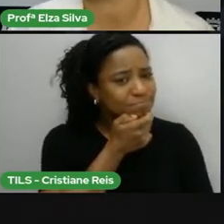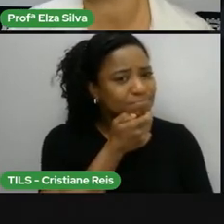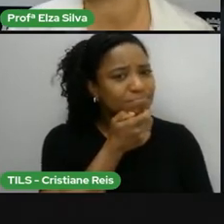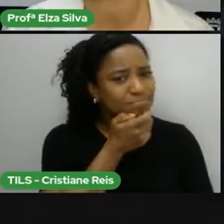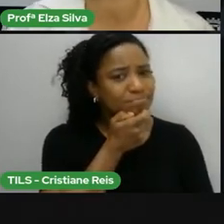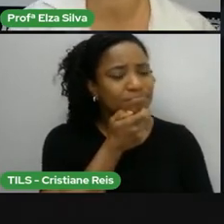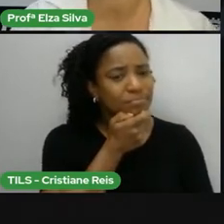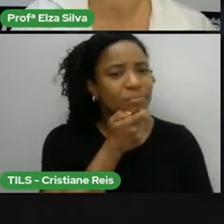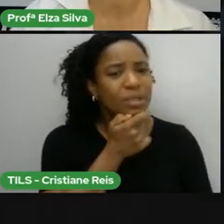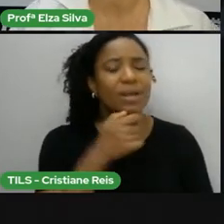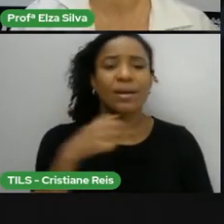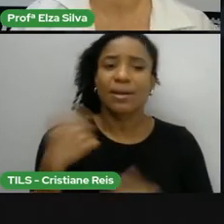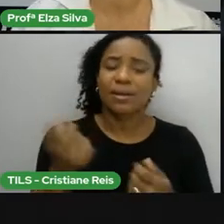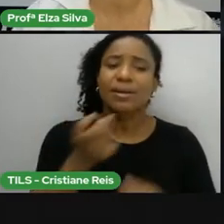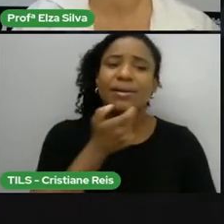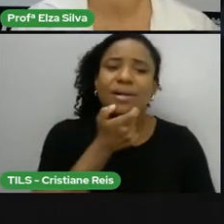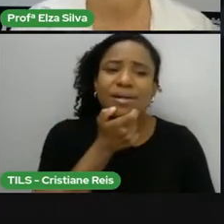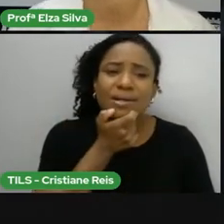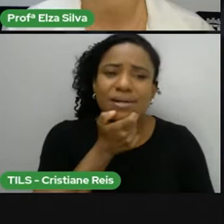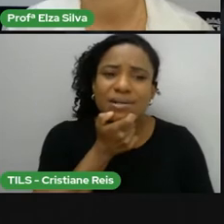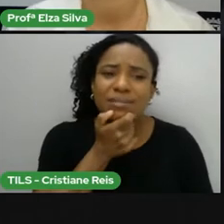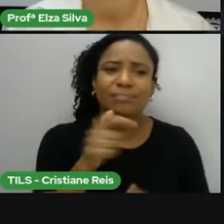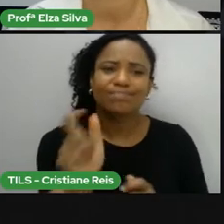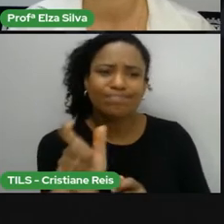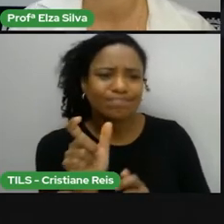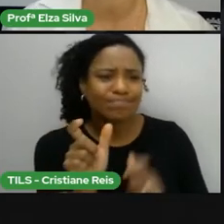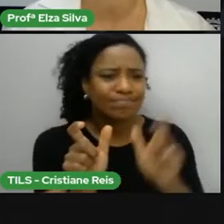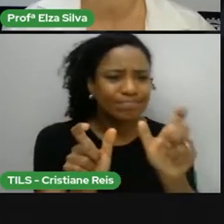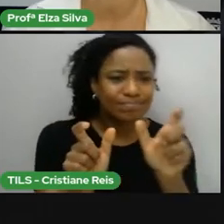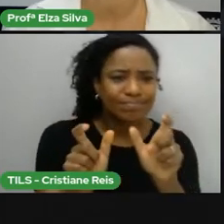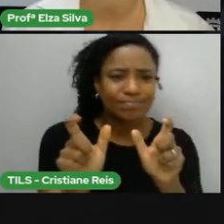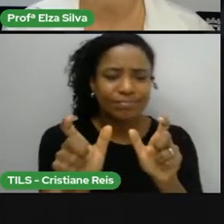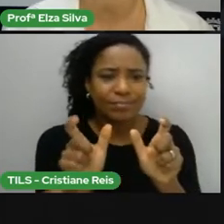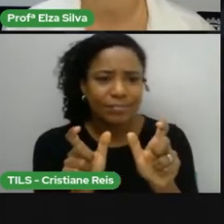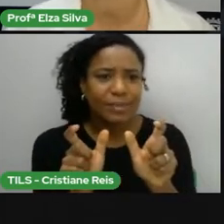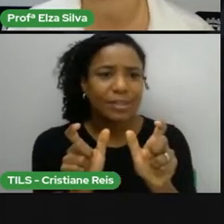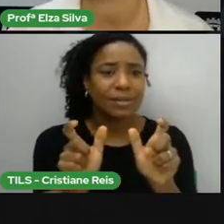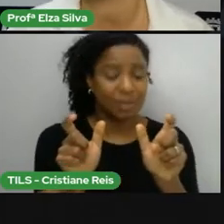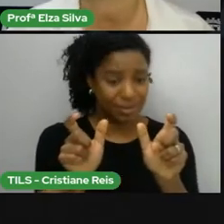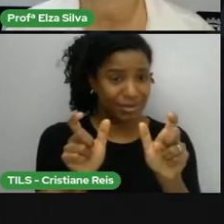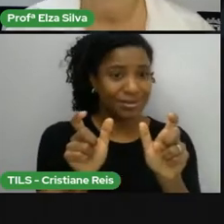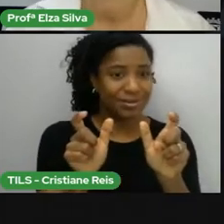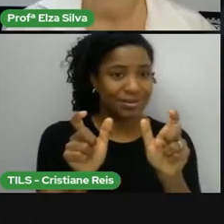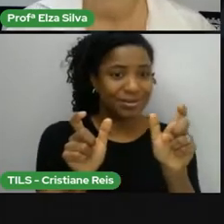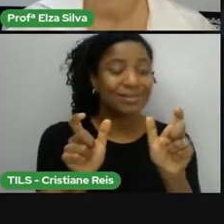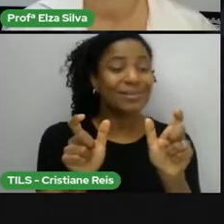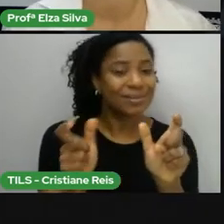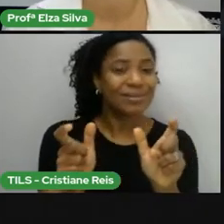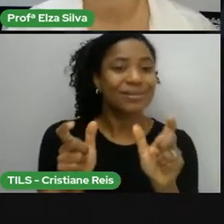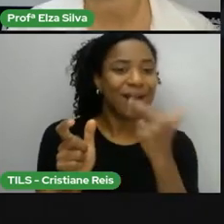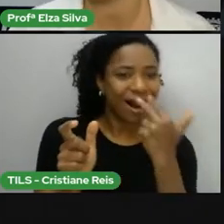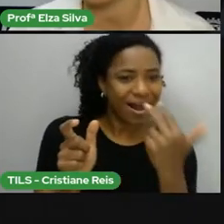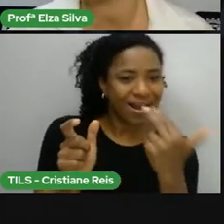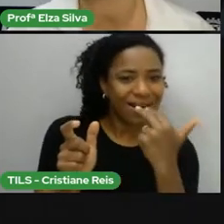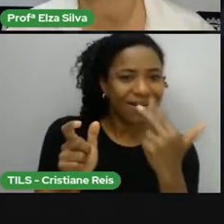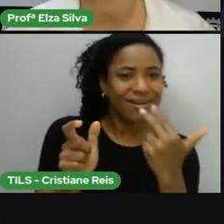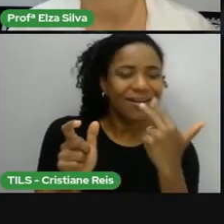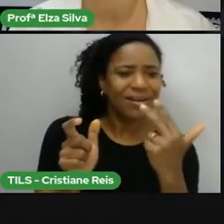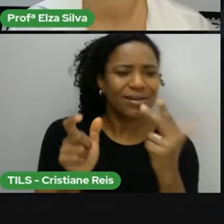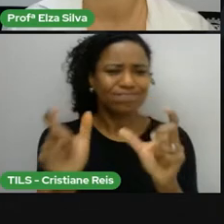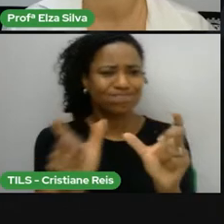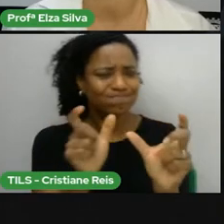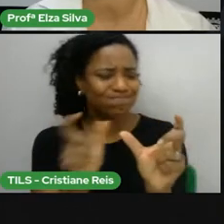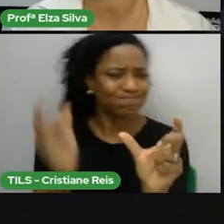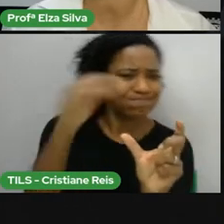de inglês que nós vimos nas aulas anteriores, que hoje utilizamos naturalmente no nosso falar cotidiano?